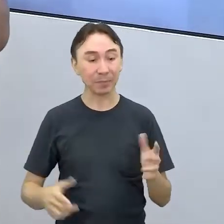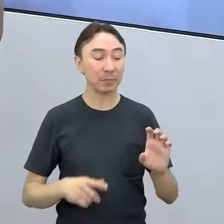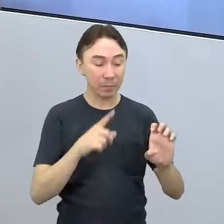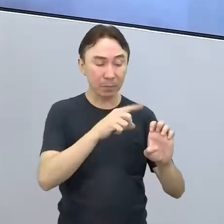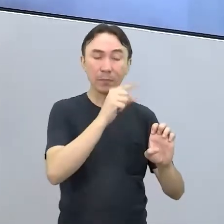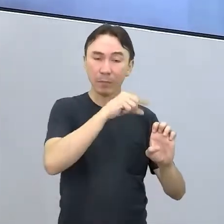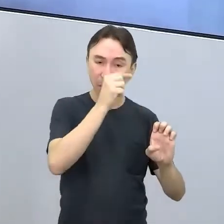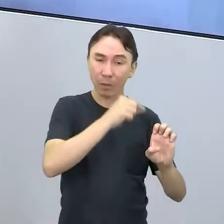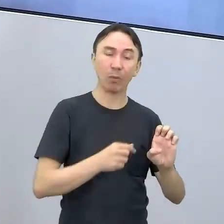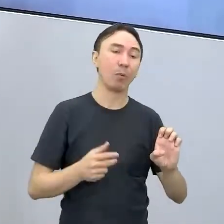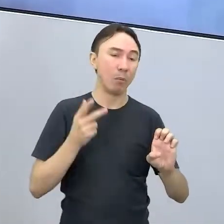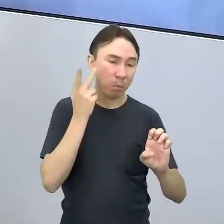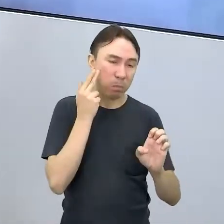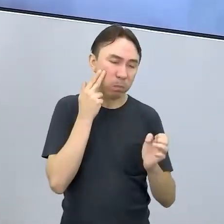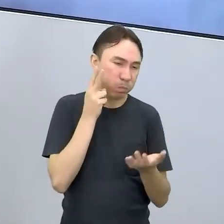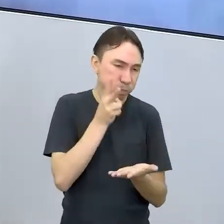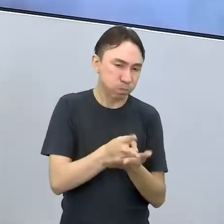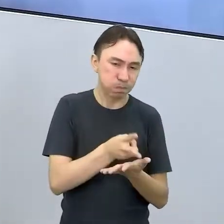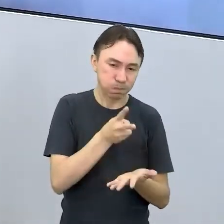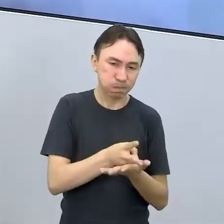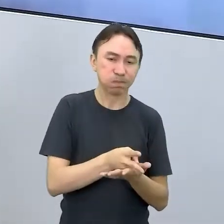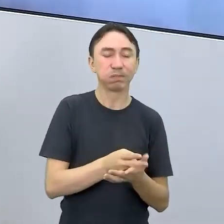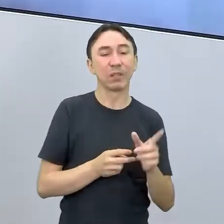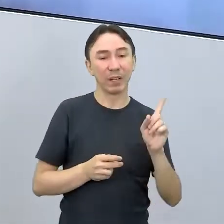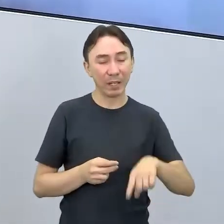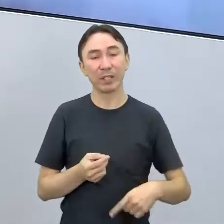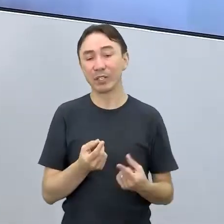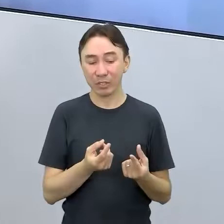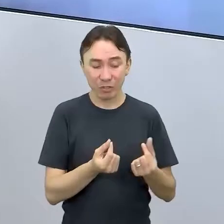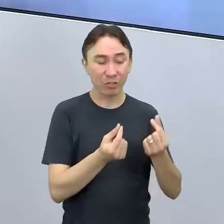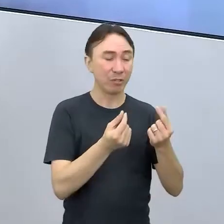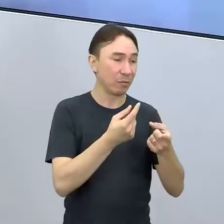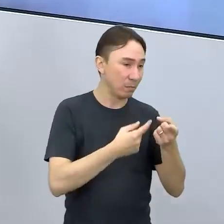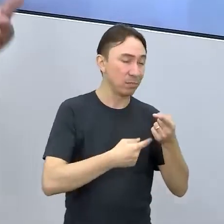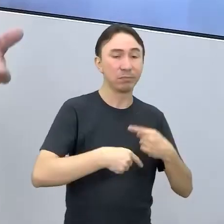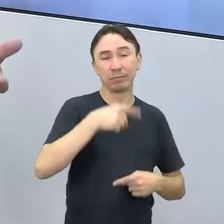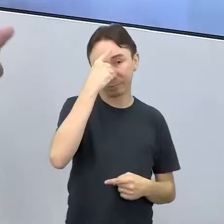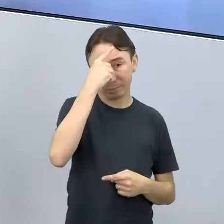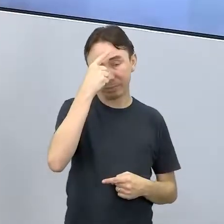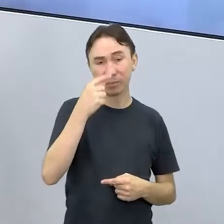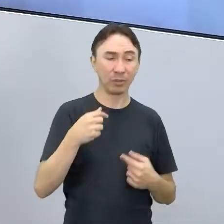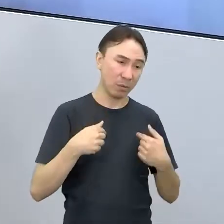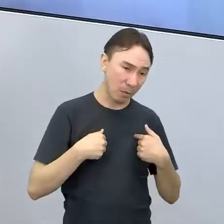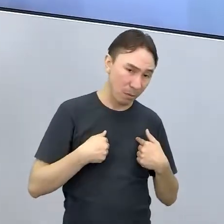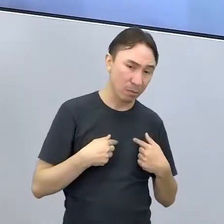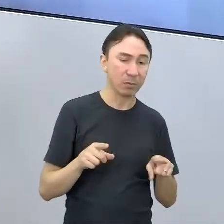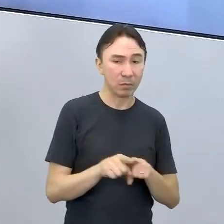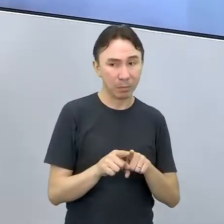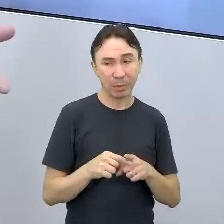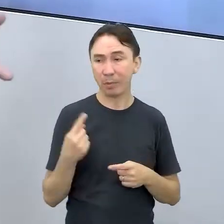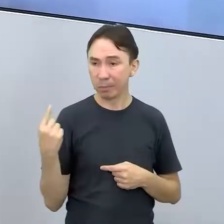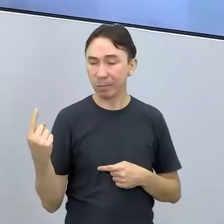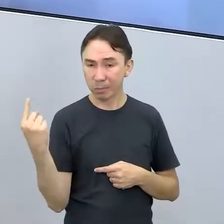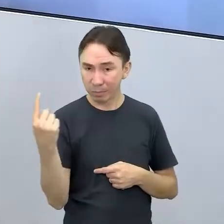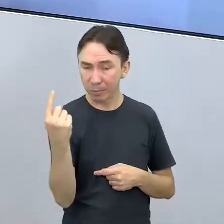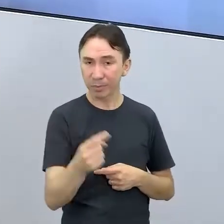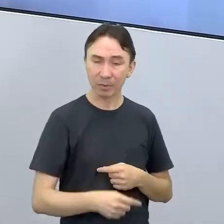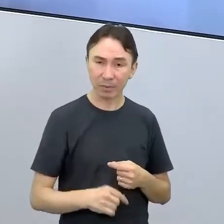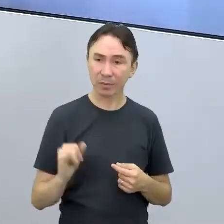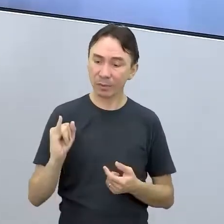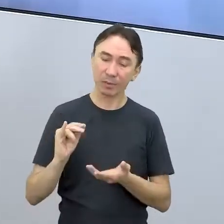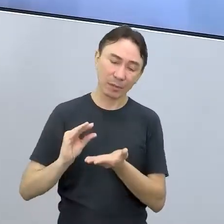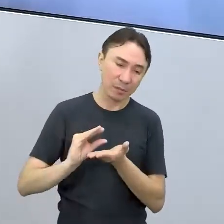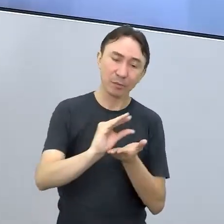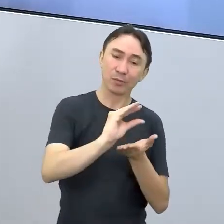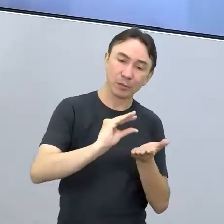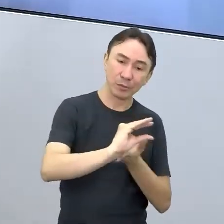empreendimento que necessariamente visa gerar lucro para você e para os seus associados, os seus investidores. E aí